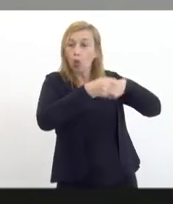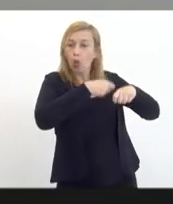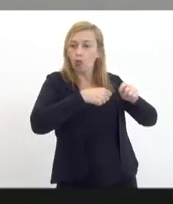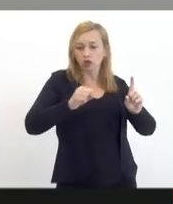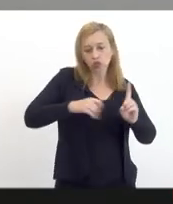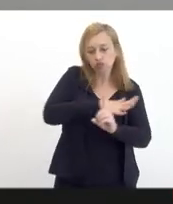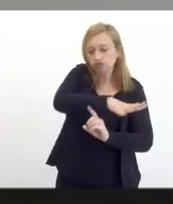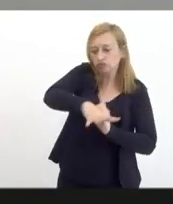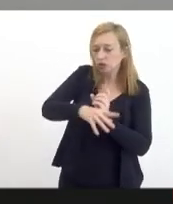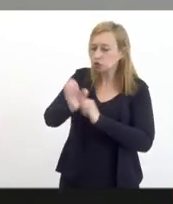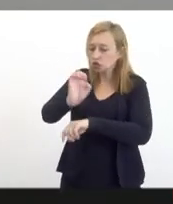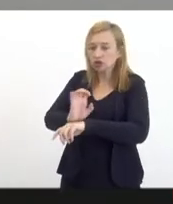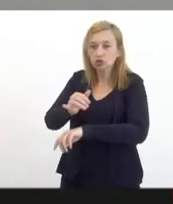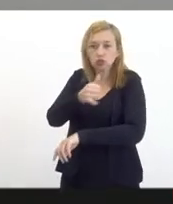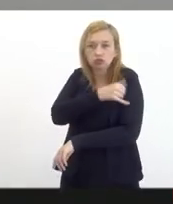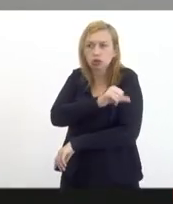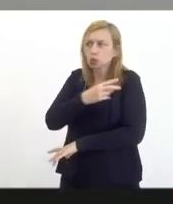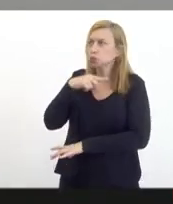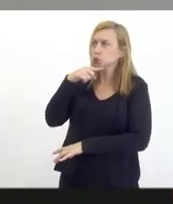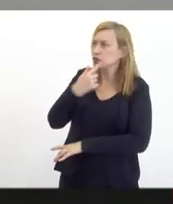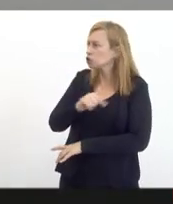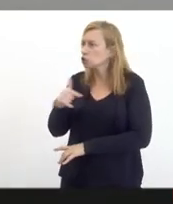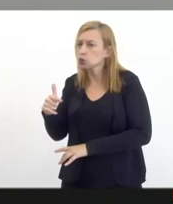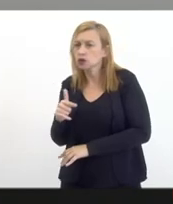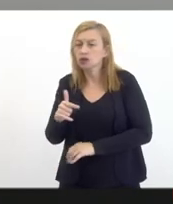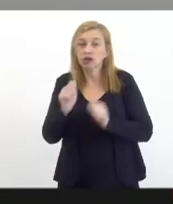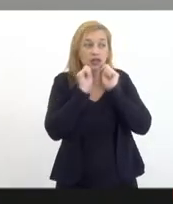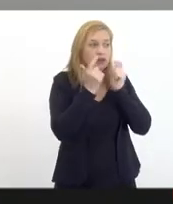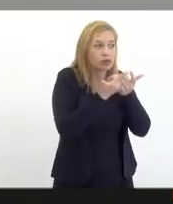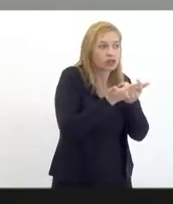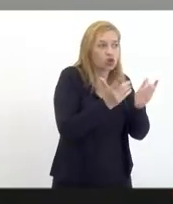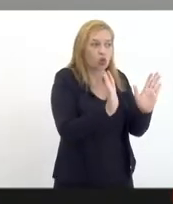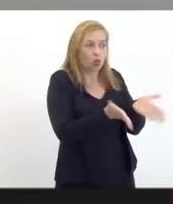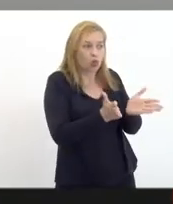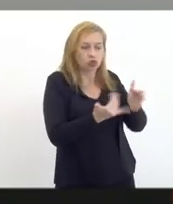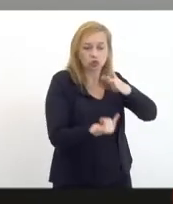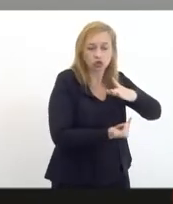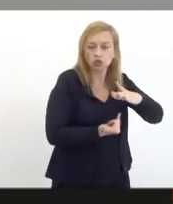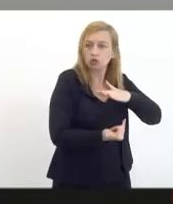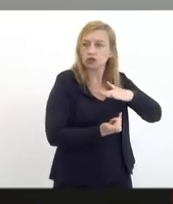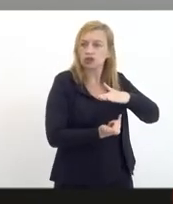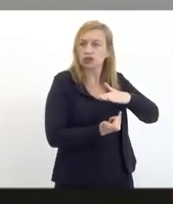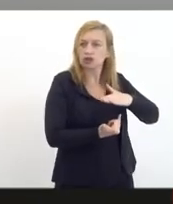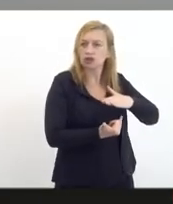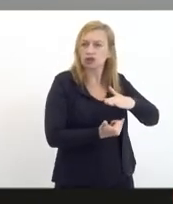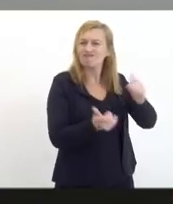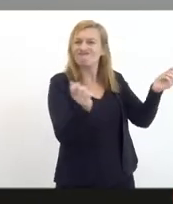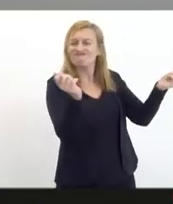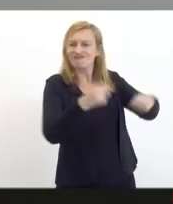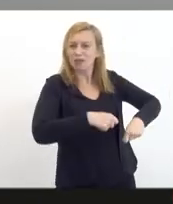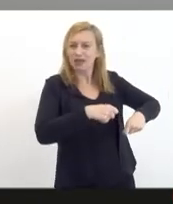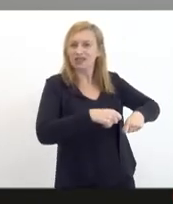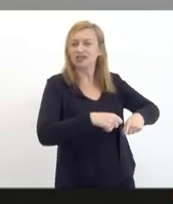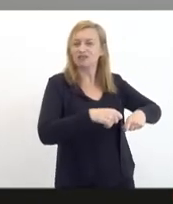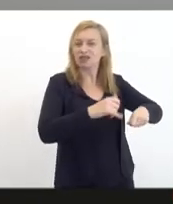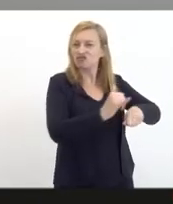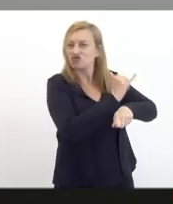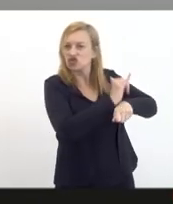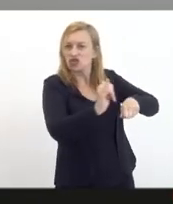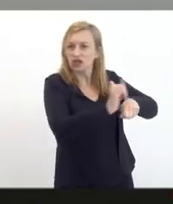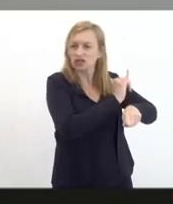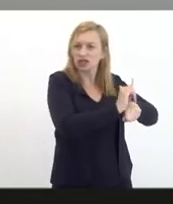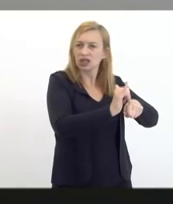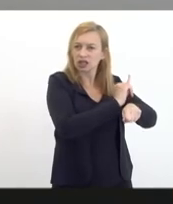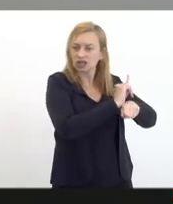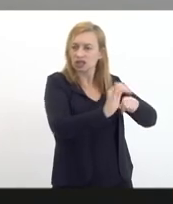Rio de Janeiro não tenho dúvida que a Assembleia Legislativa é hoje uma instituição com muita capacidade de formulação e de